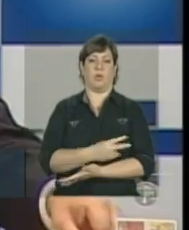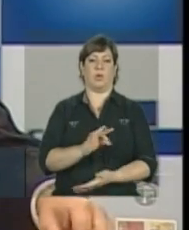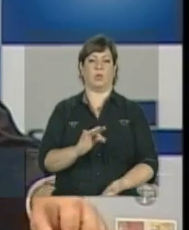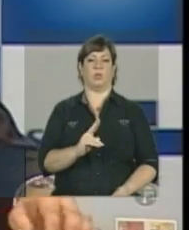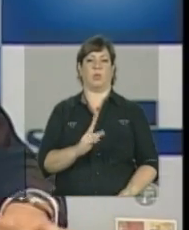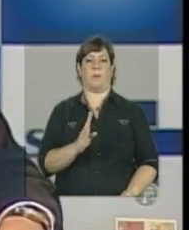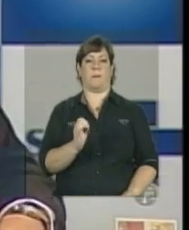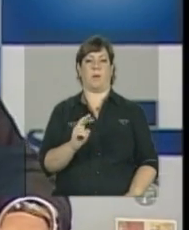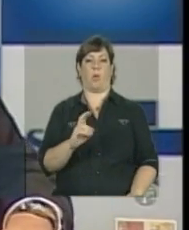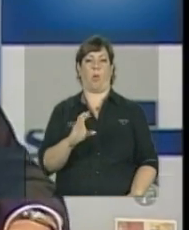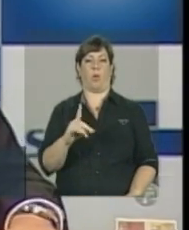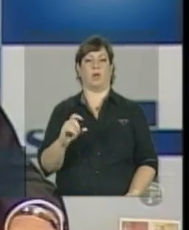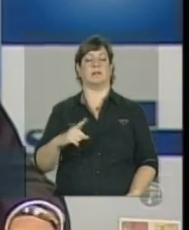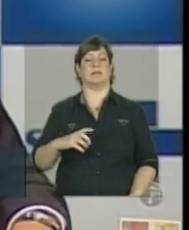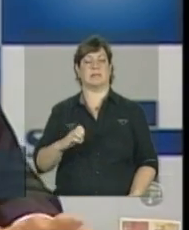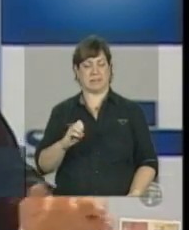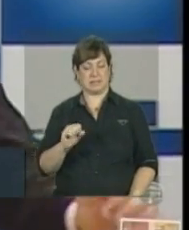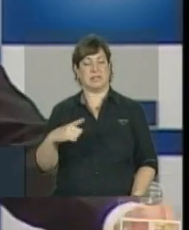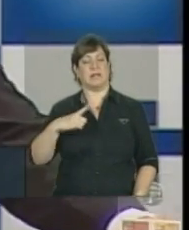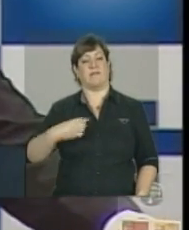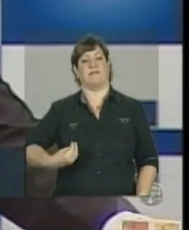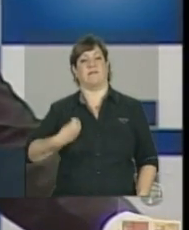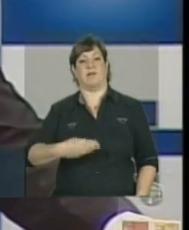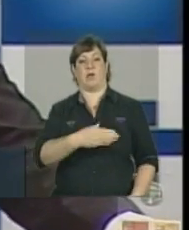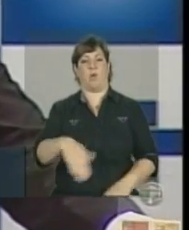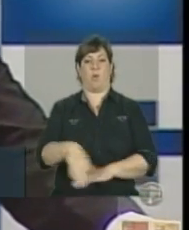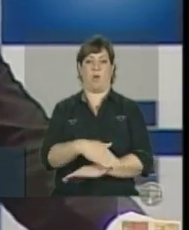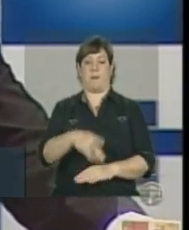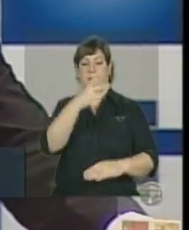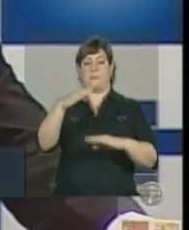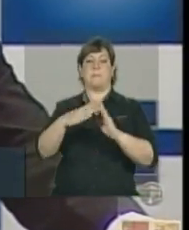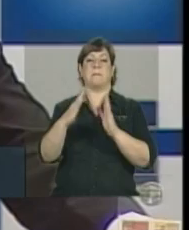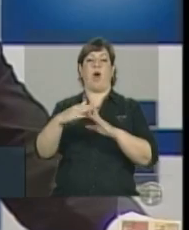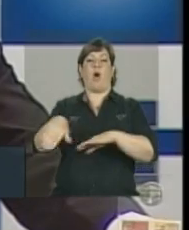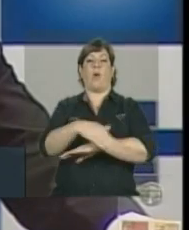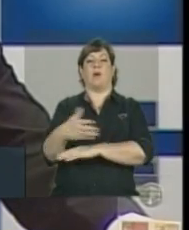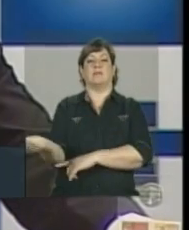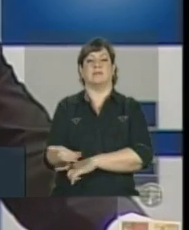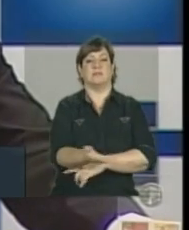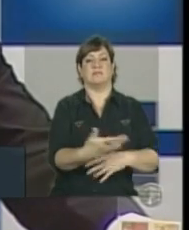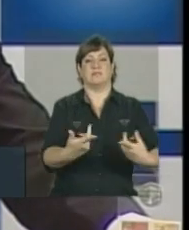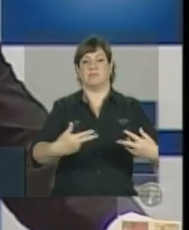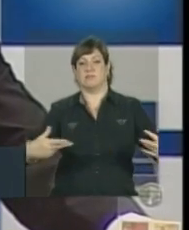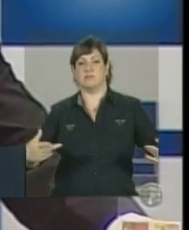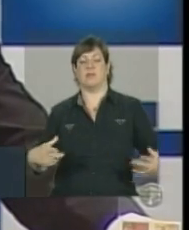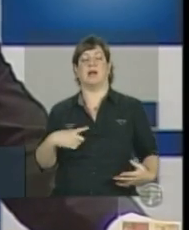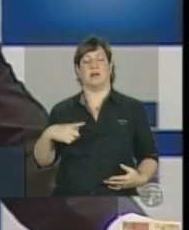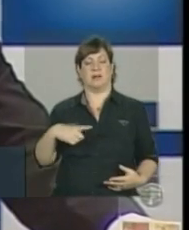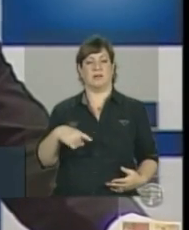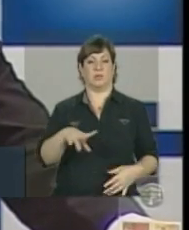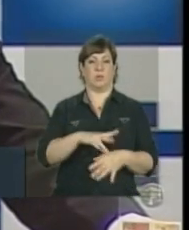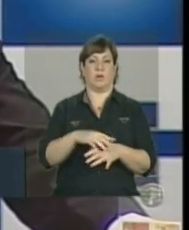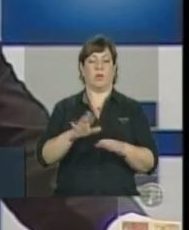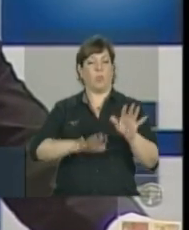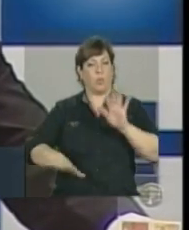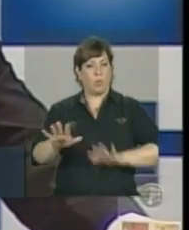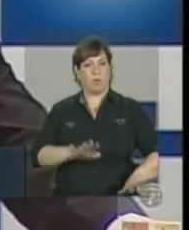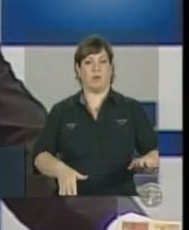tuberculose e vivem na rua, em situação moradores de rua. Inclusive, a nossa ideia de